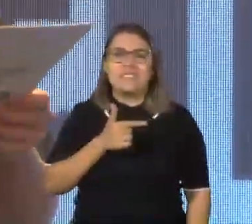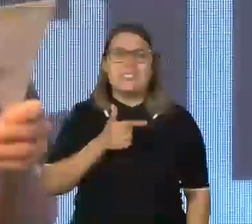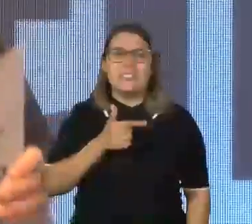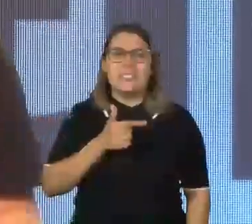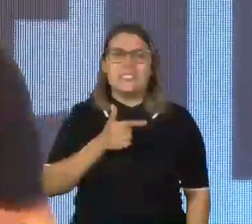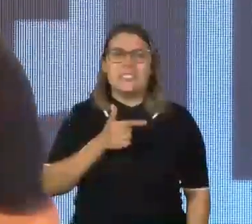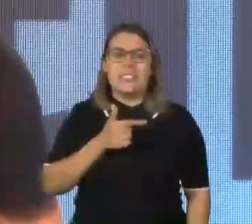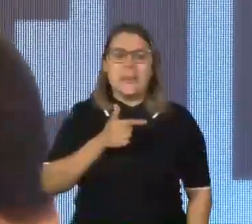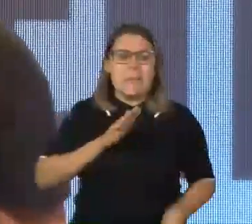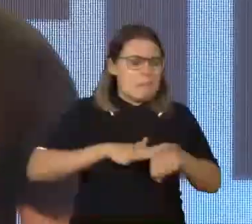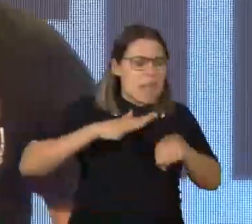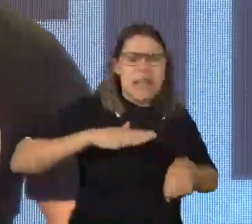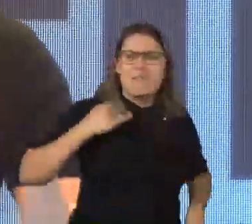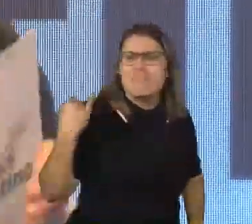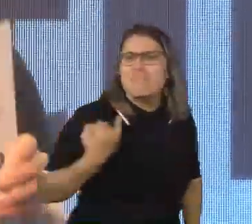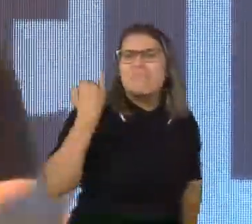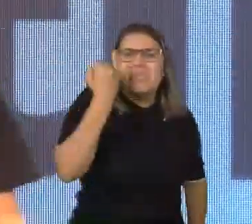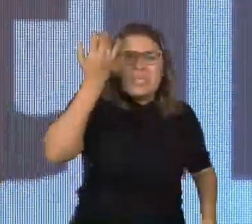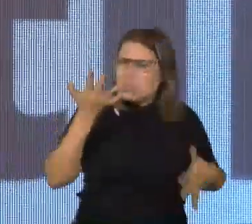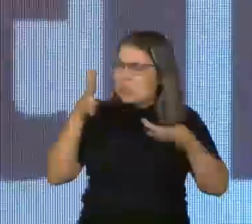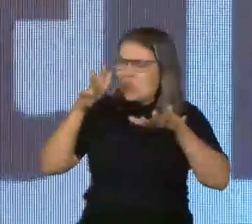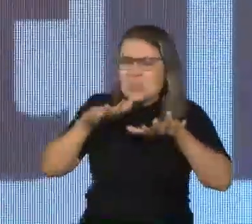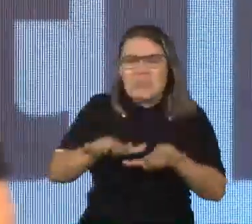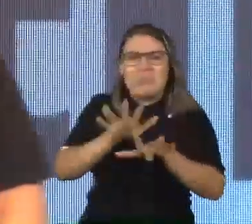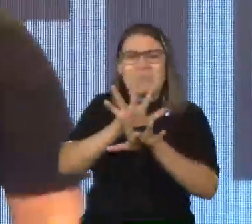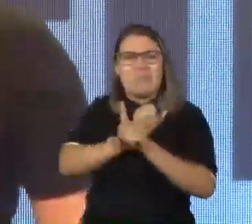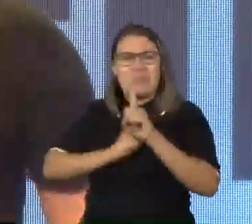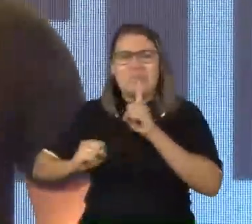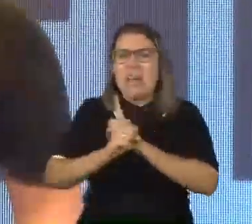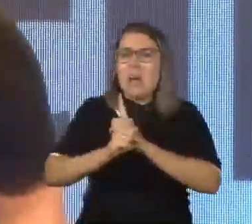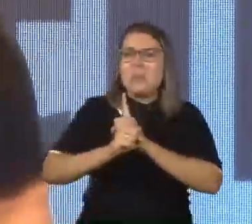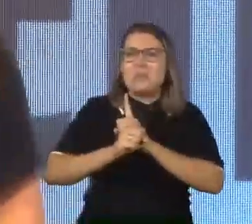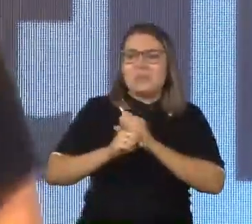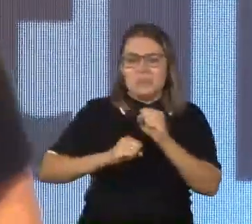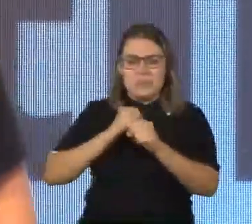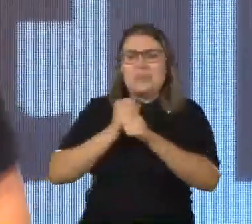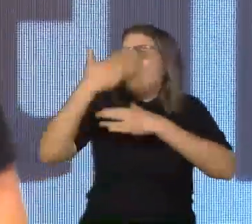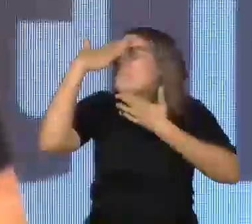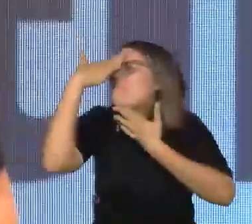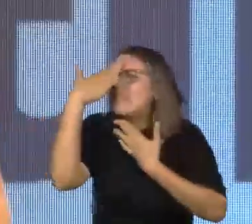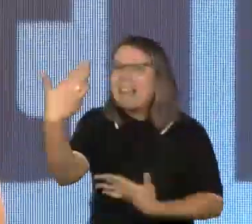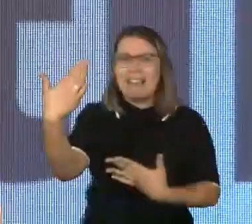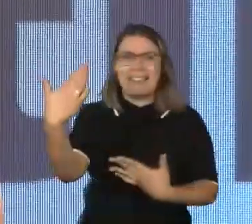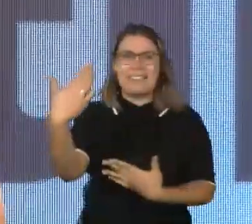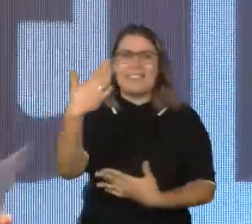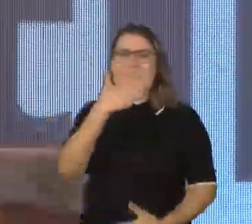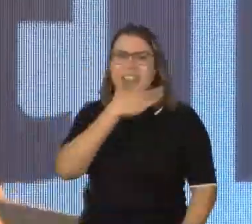é o mais importante evento de inclusão do ano. Muito obrigado a